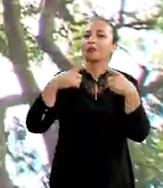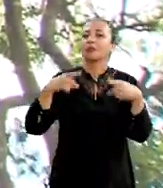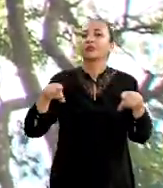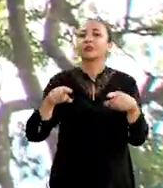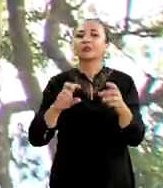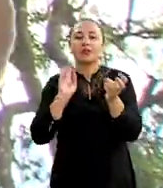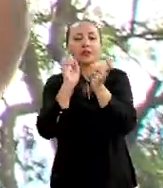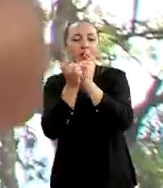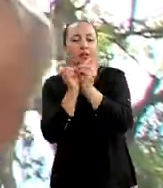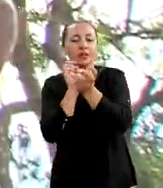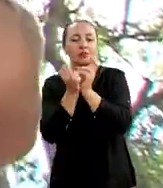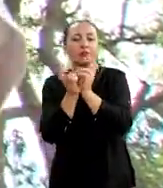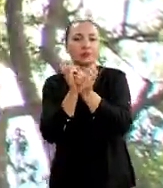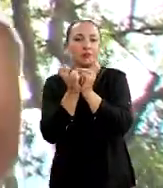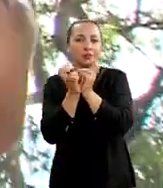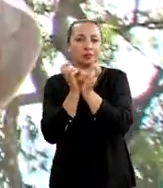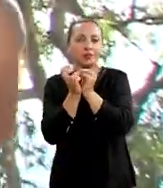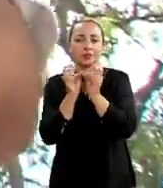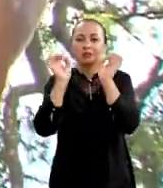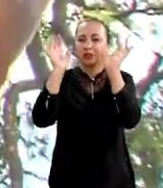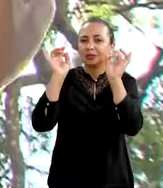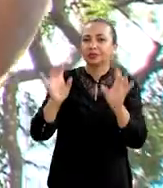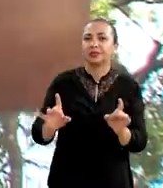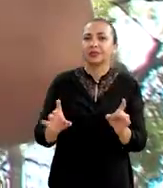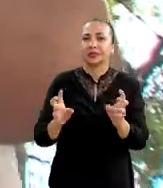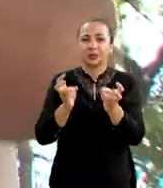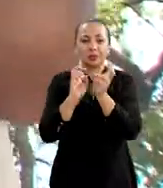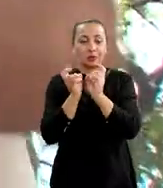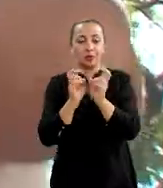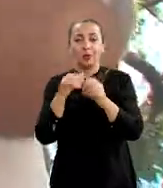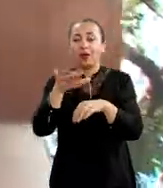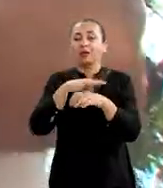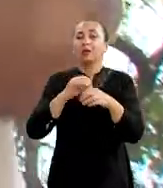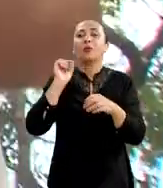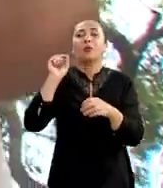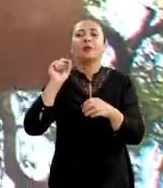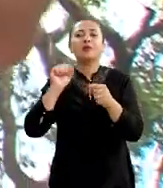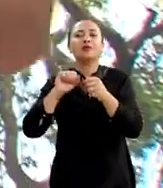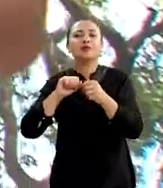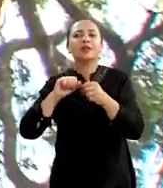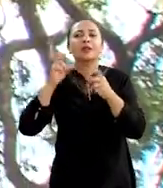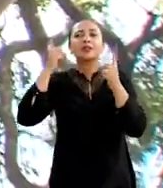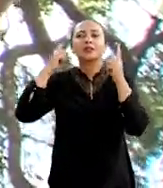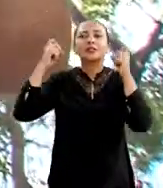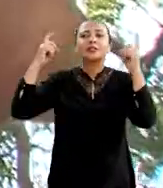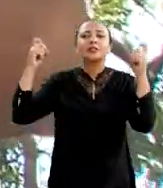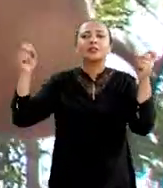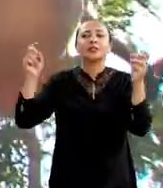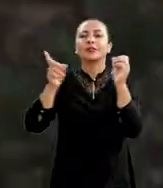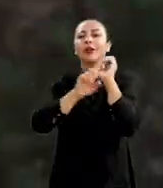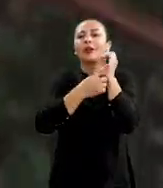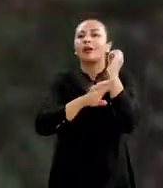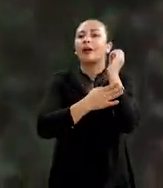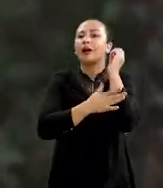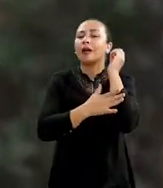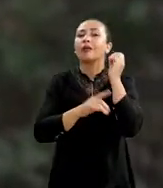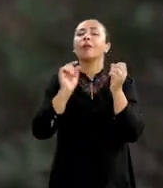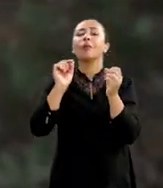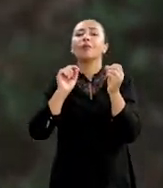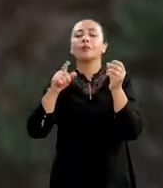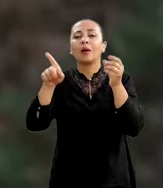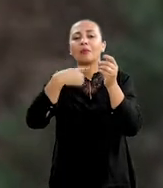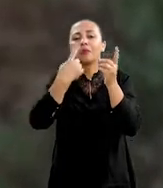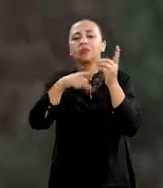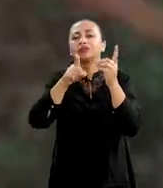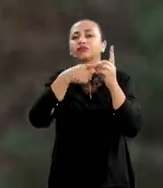na capoeira. Especificamente sobre a função sonora dos berimbaus. O que o